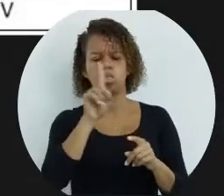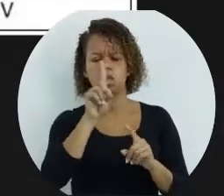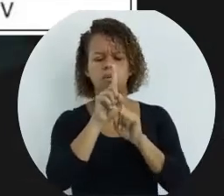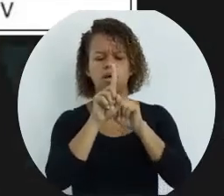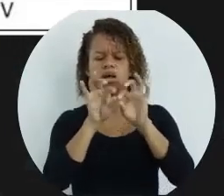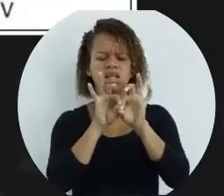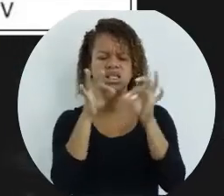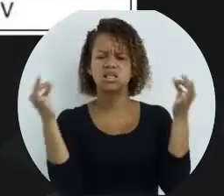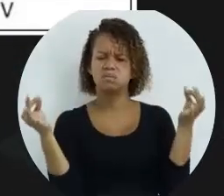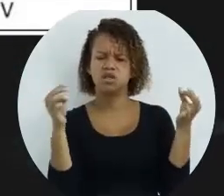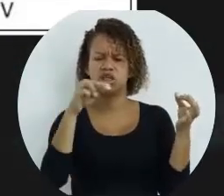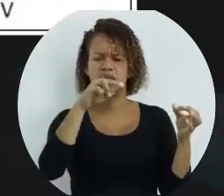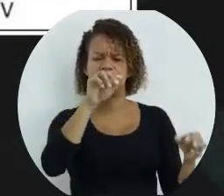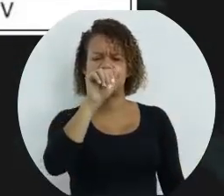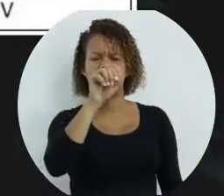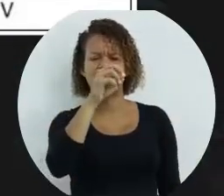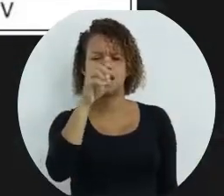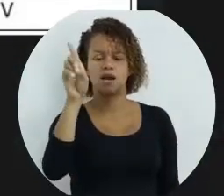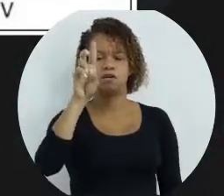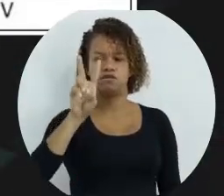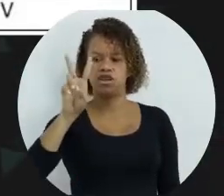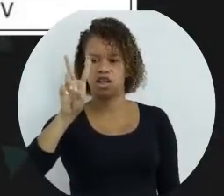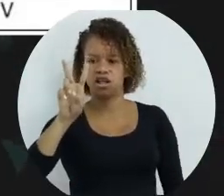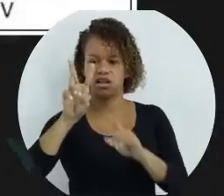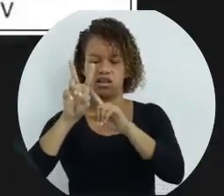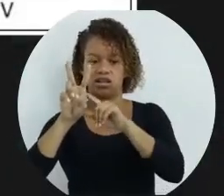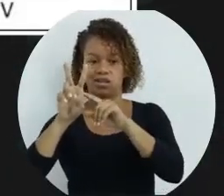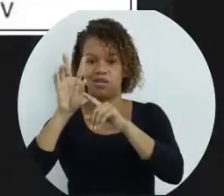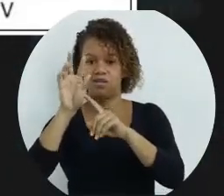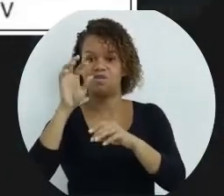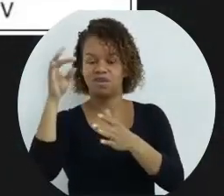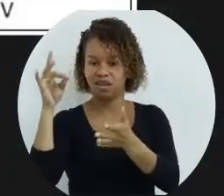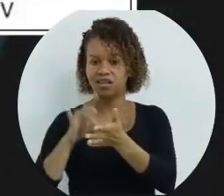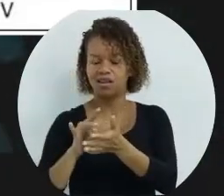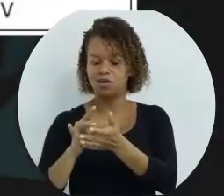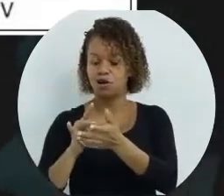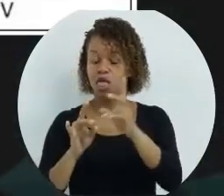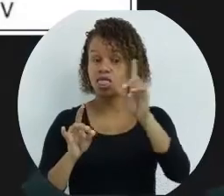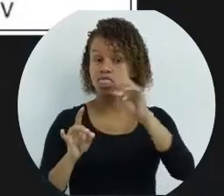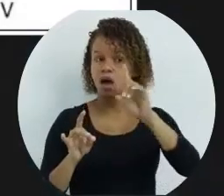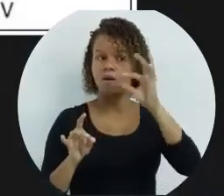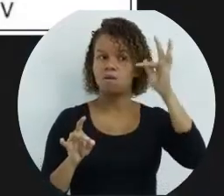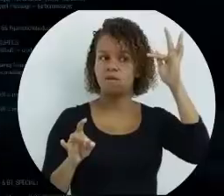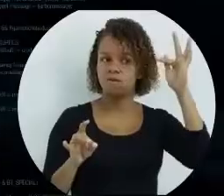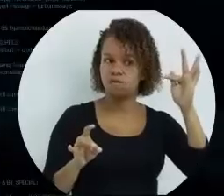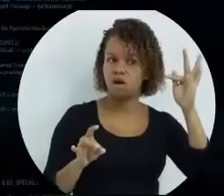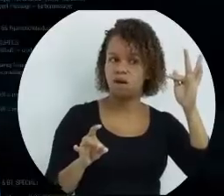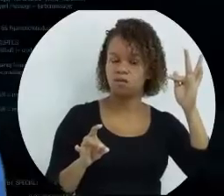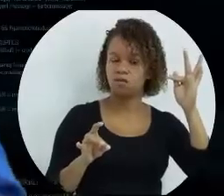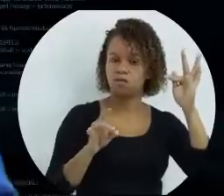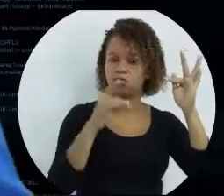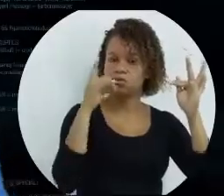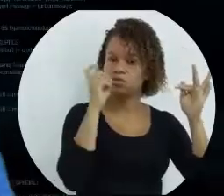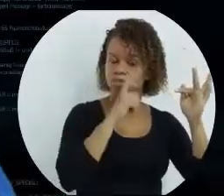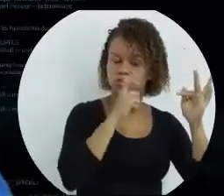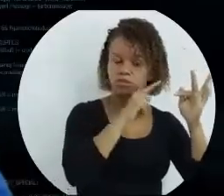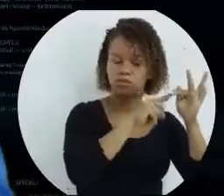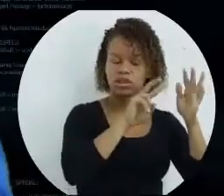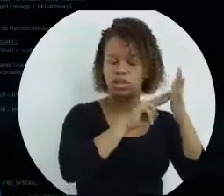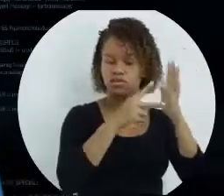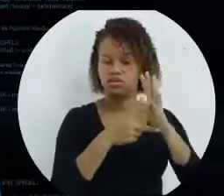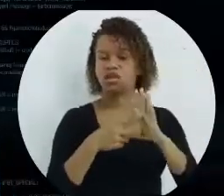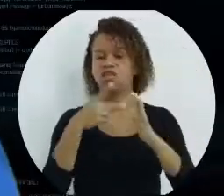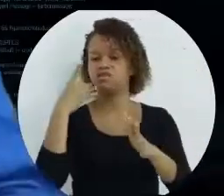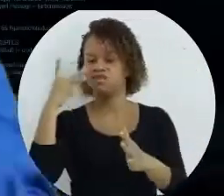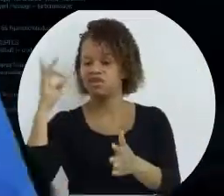simples. Não verdadeiro resulta em falso. Não falso resulta em verdadeiro. Então, acabou.